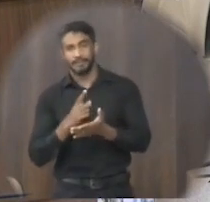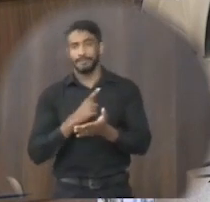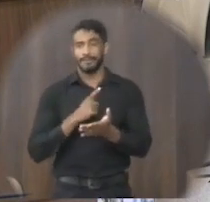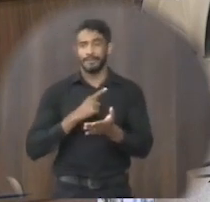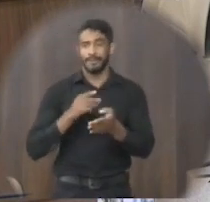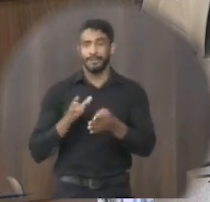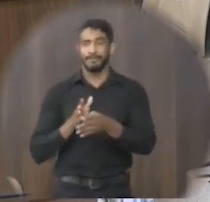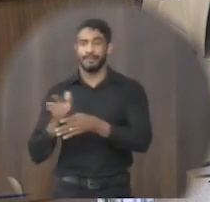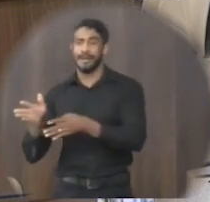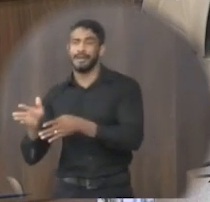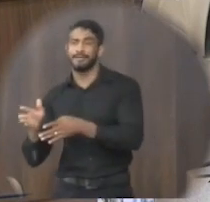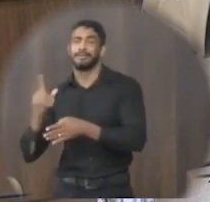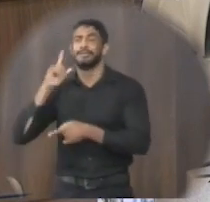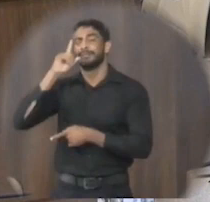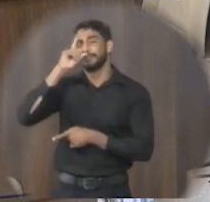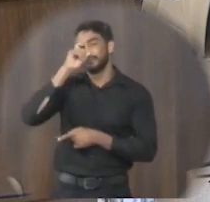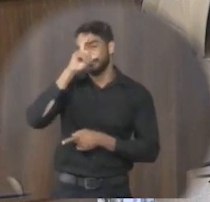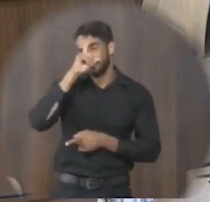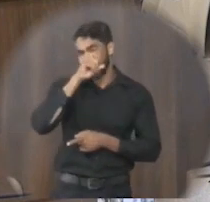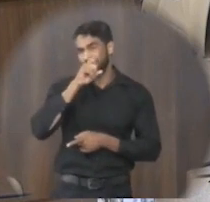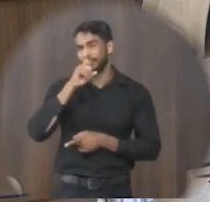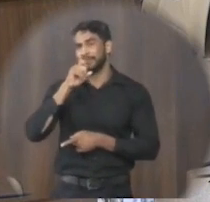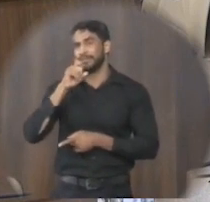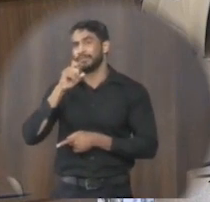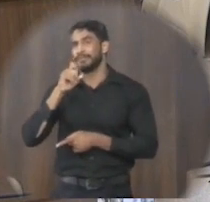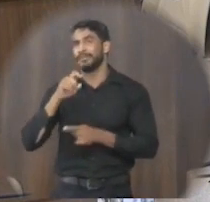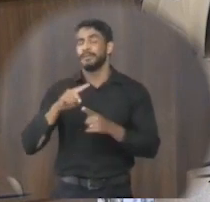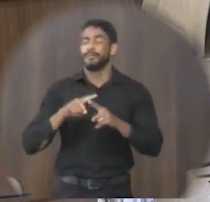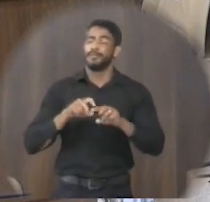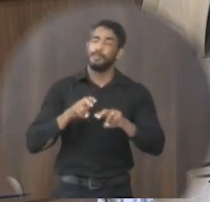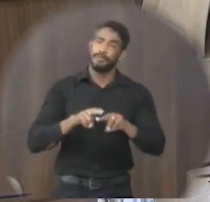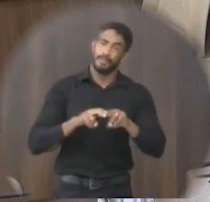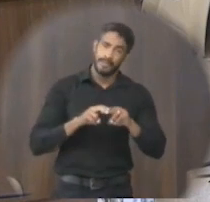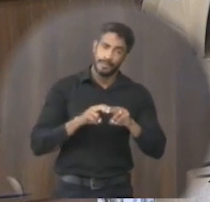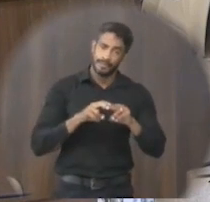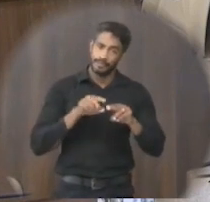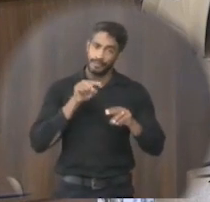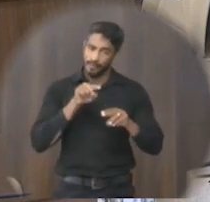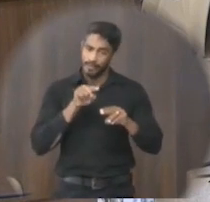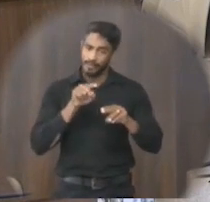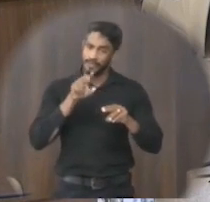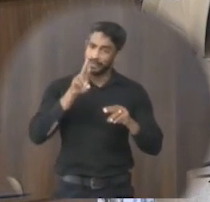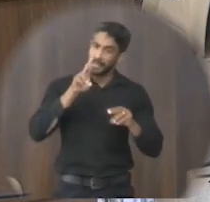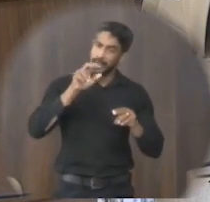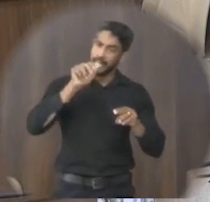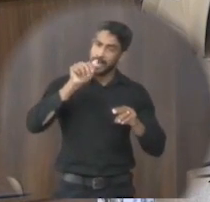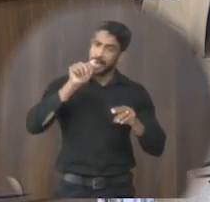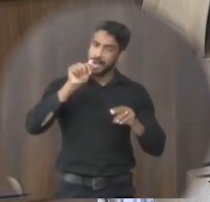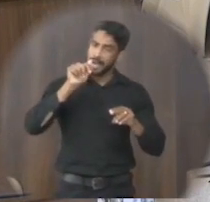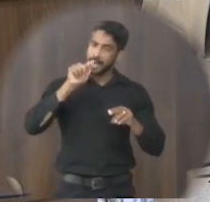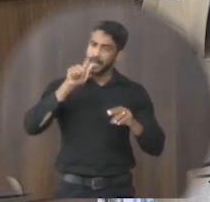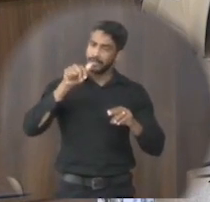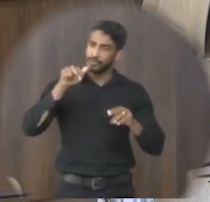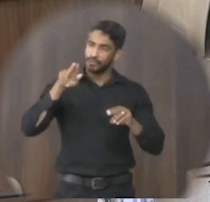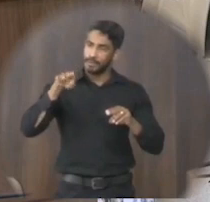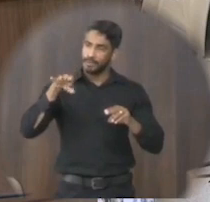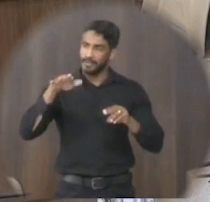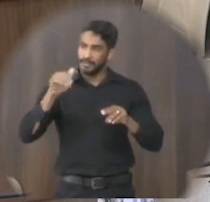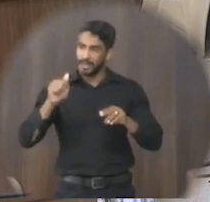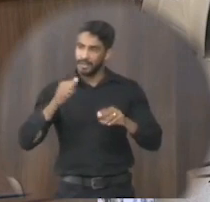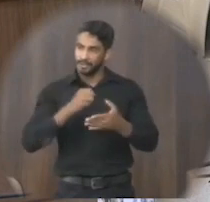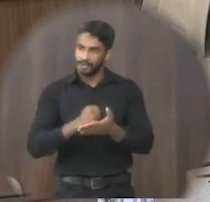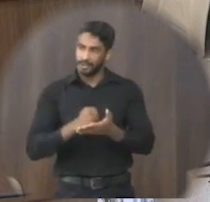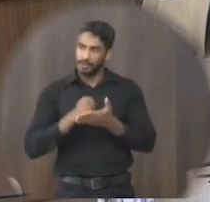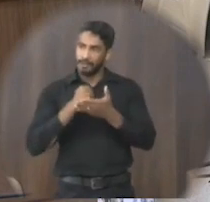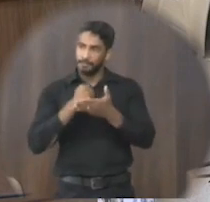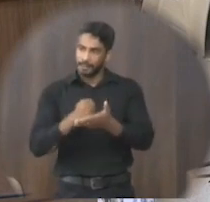para um lado mais radical que nunca foi uma bandeira que eu defendi então dentro dessa razoabilidade é que eu olho o que eu acho